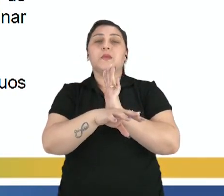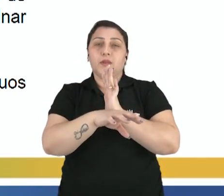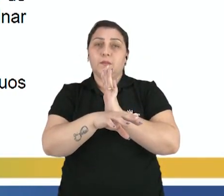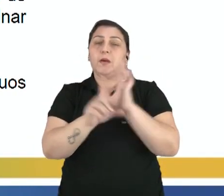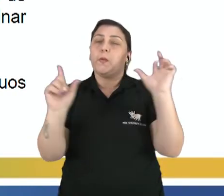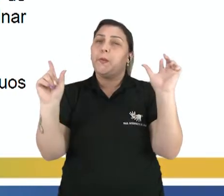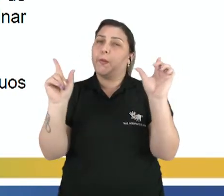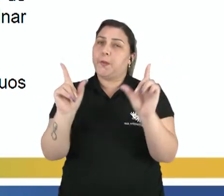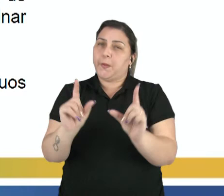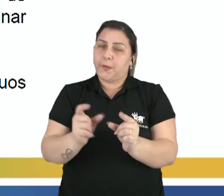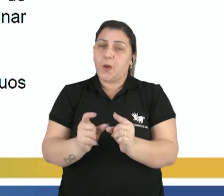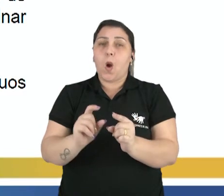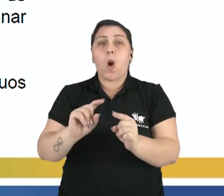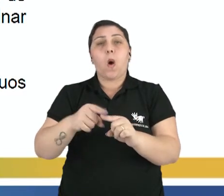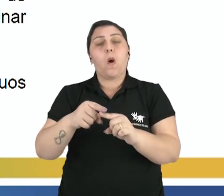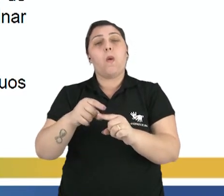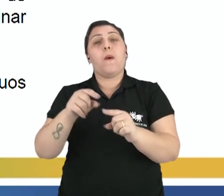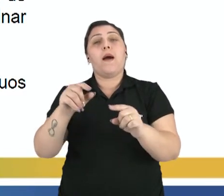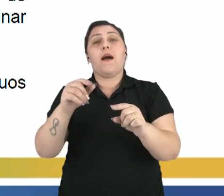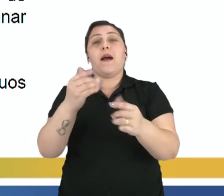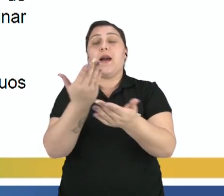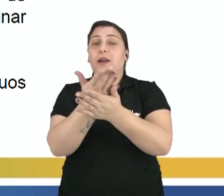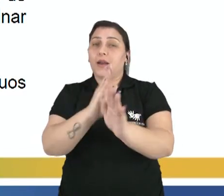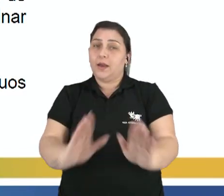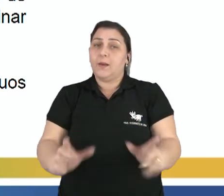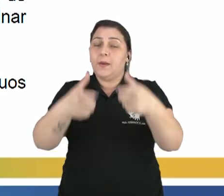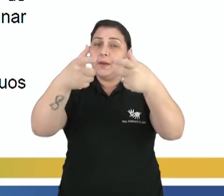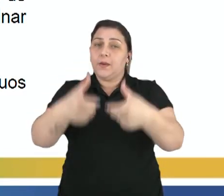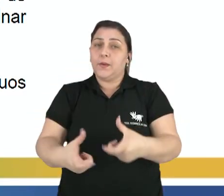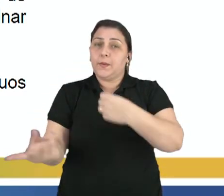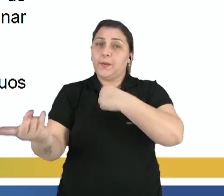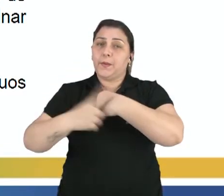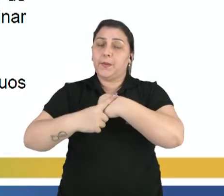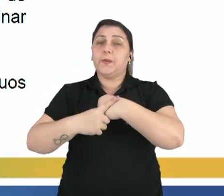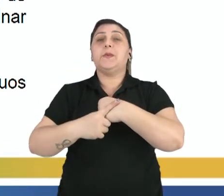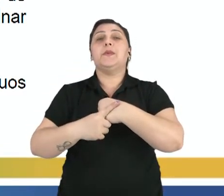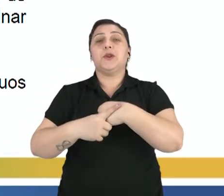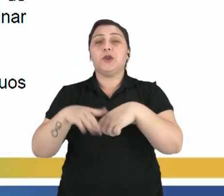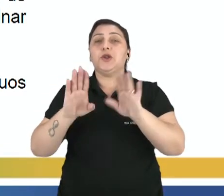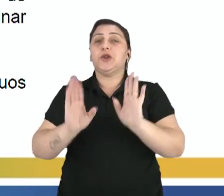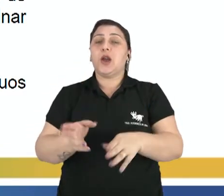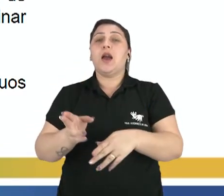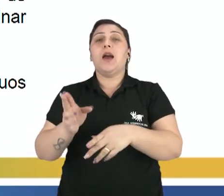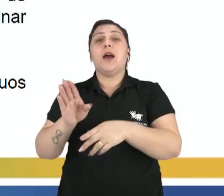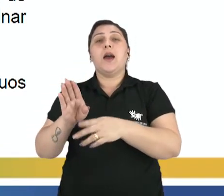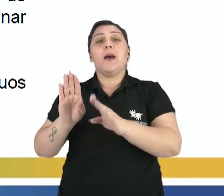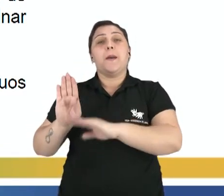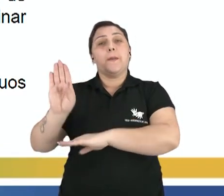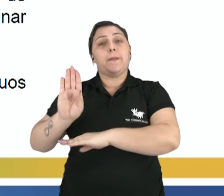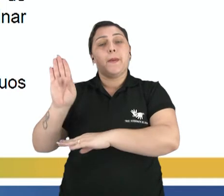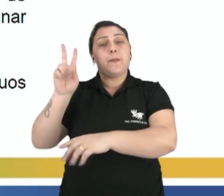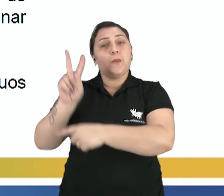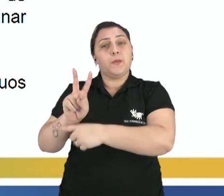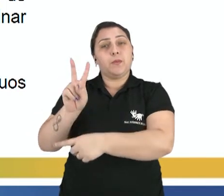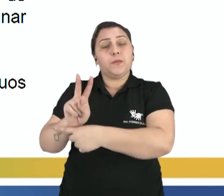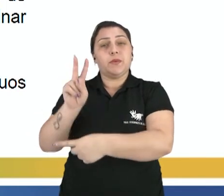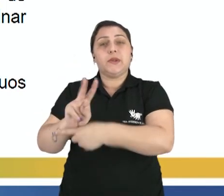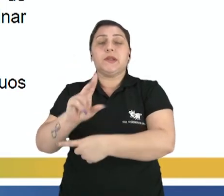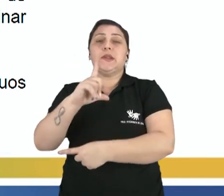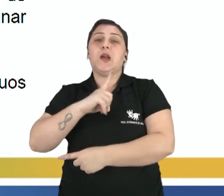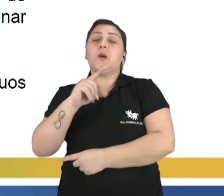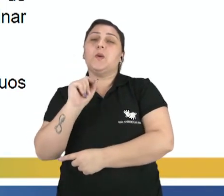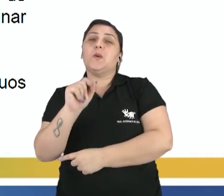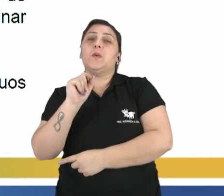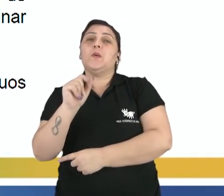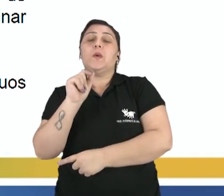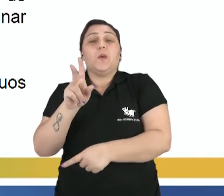reduzir ou eliminar as contaminações daquele ambiente, certo? E já na bioconservação, existe o